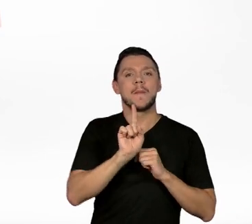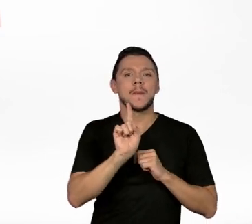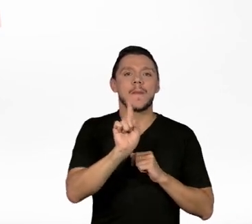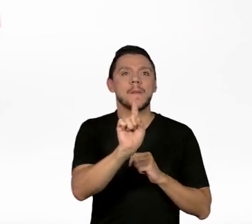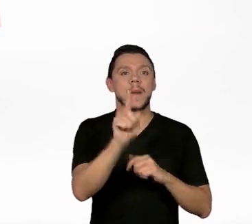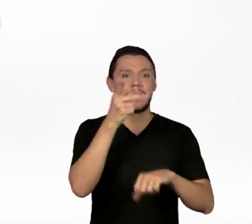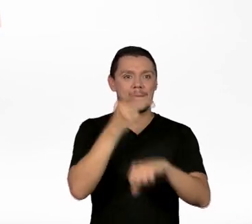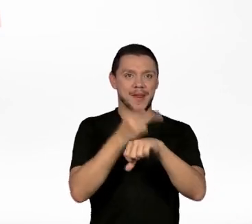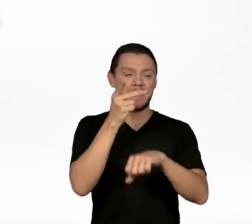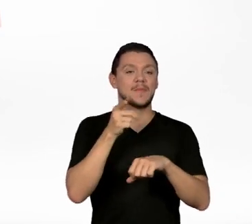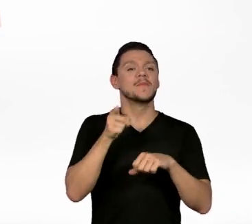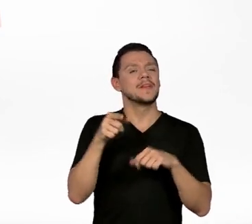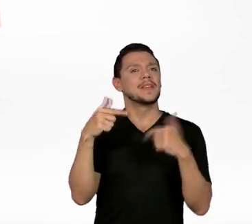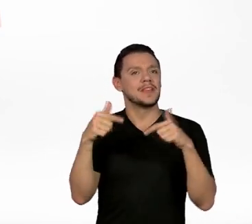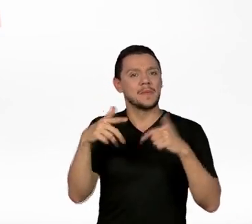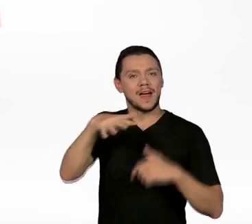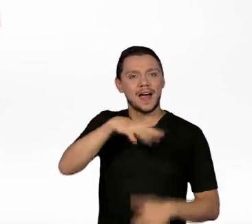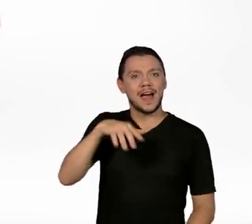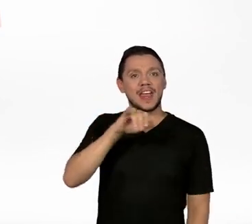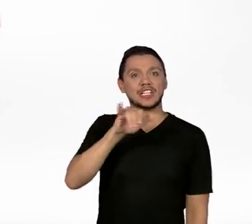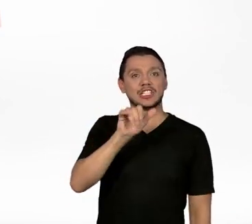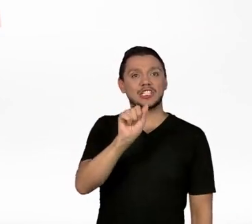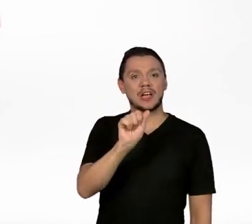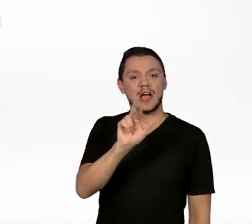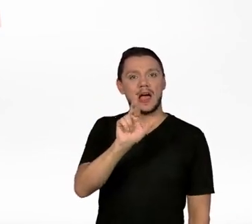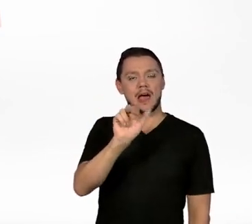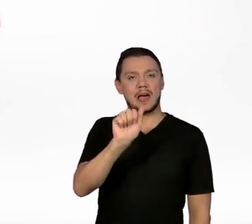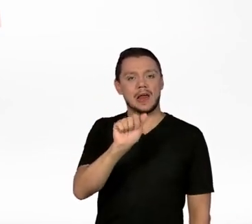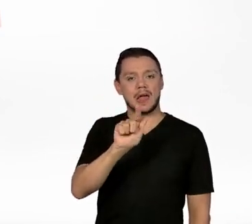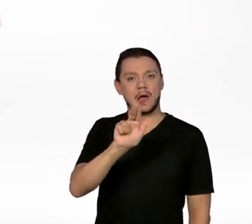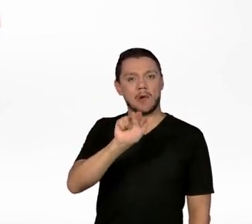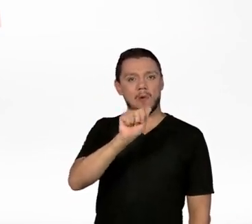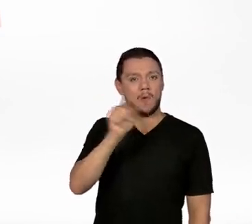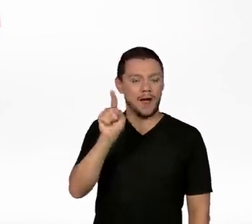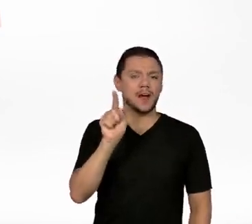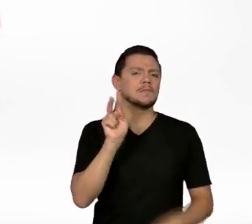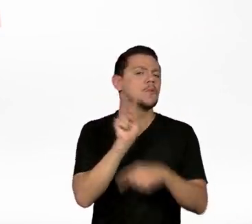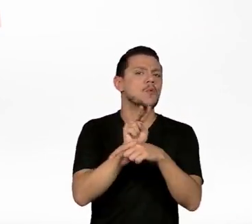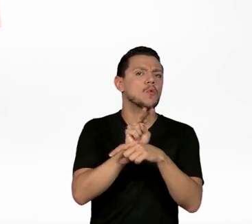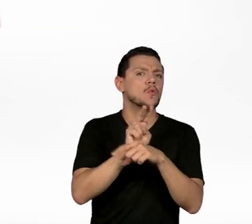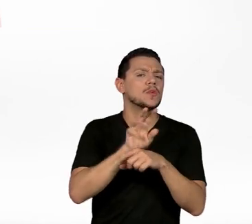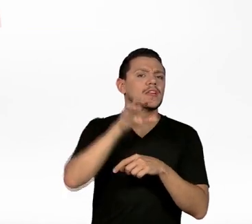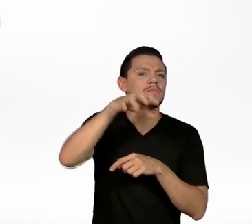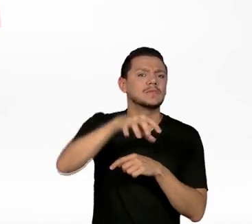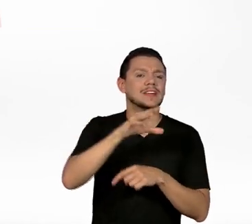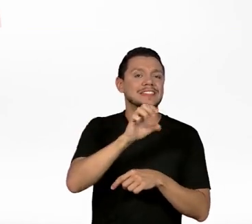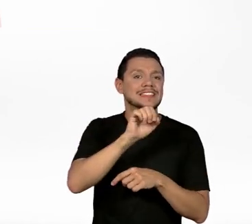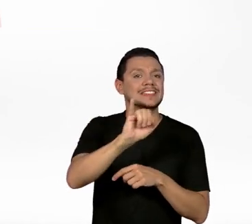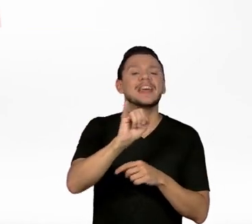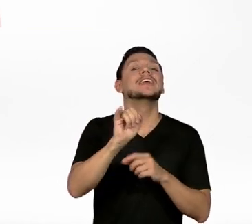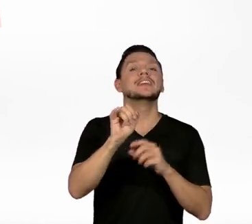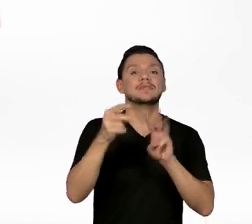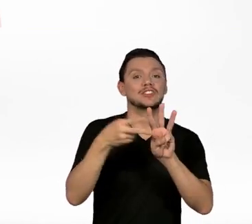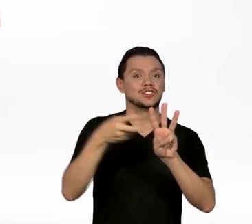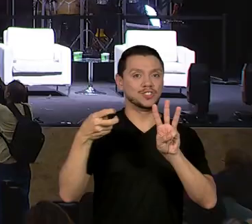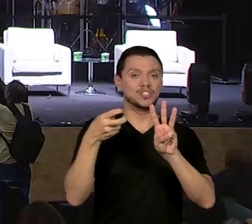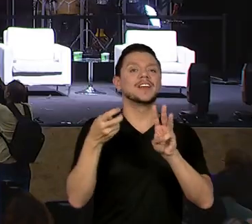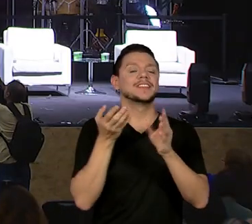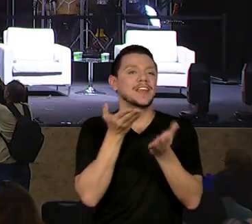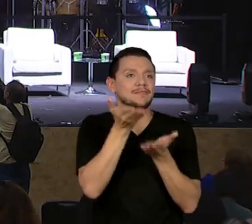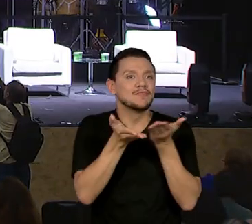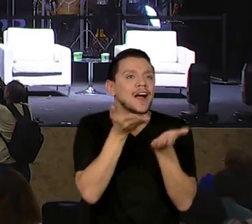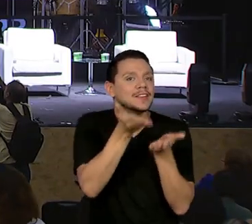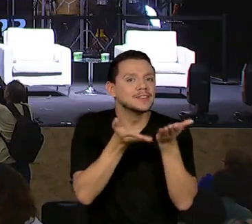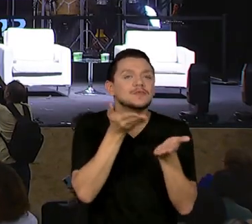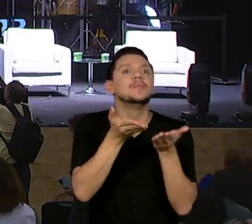aldeias indígenas. E que tem também esse atendimento das nutricionistas, que é super importante, né,